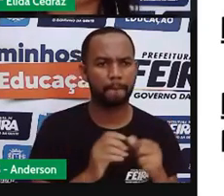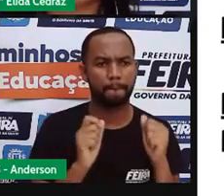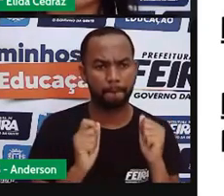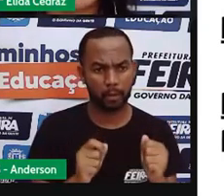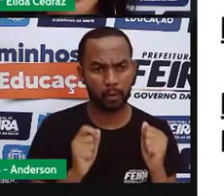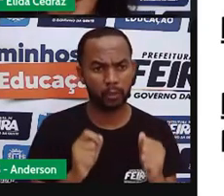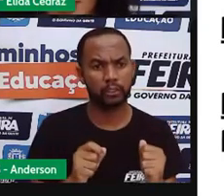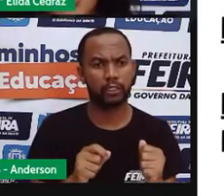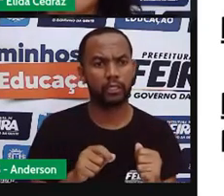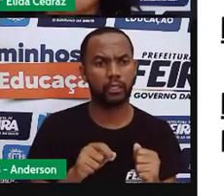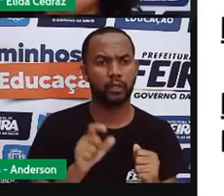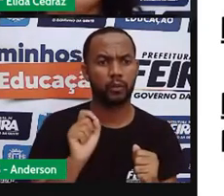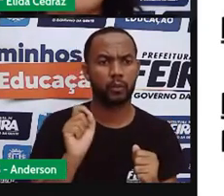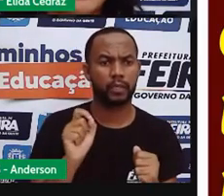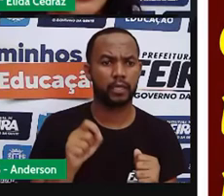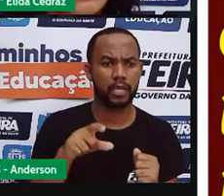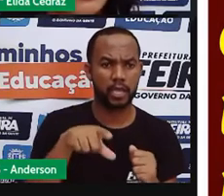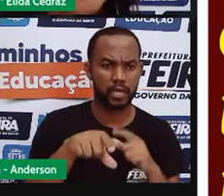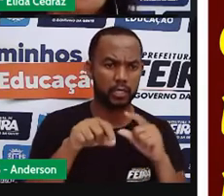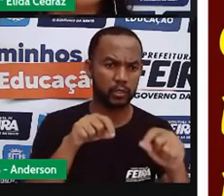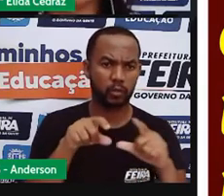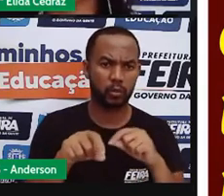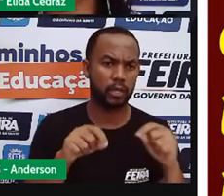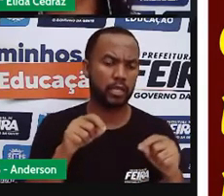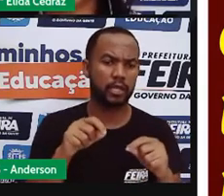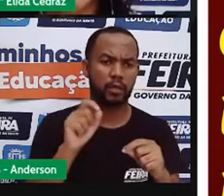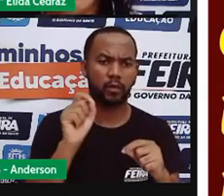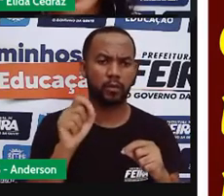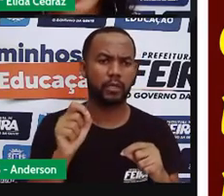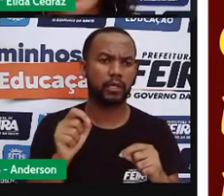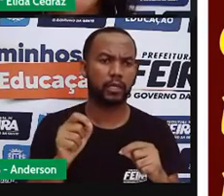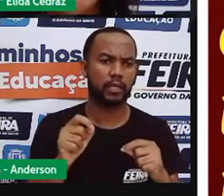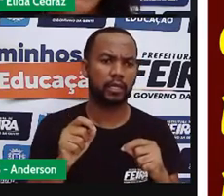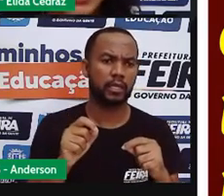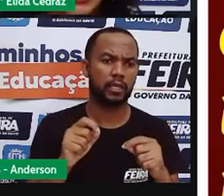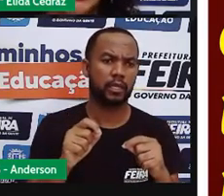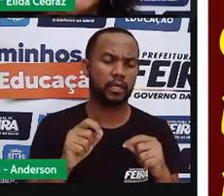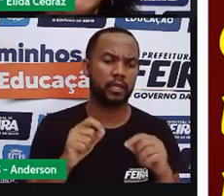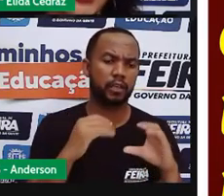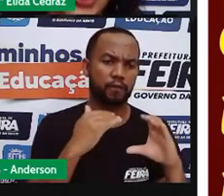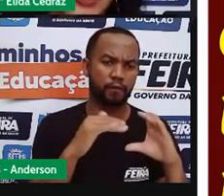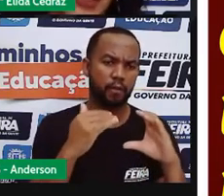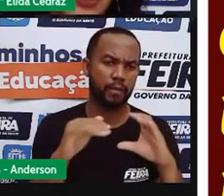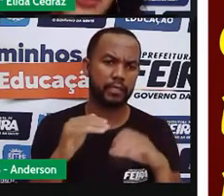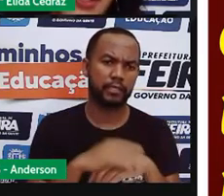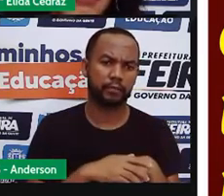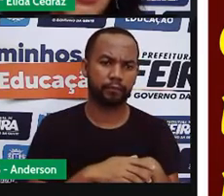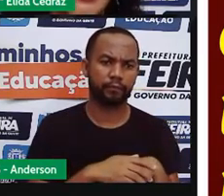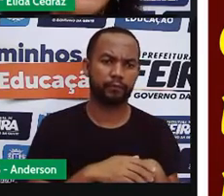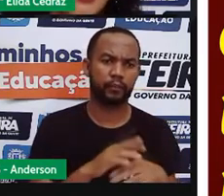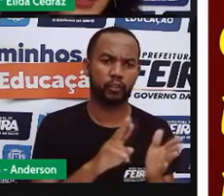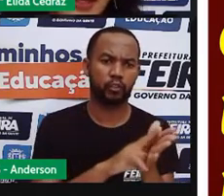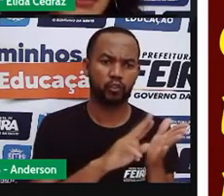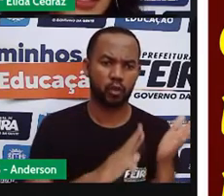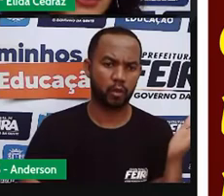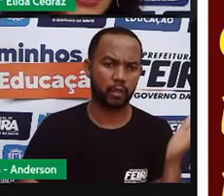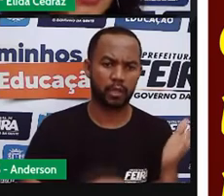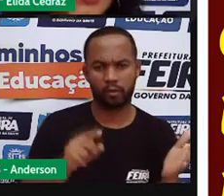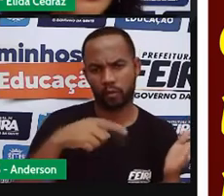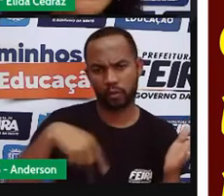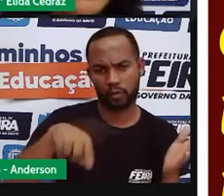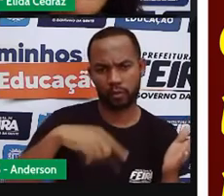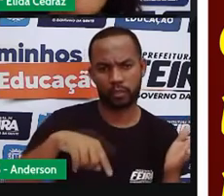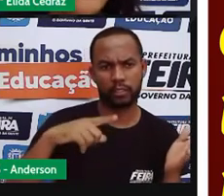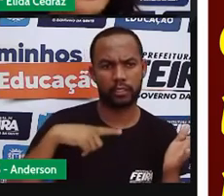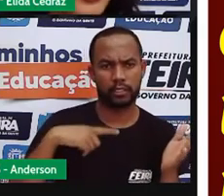escolher qual notícia, qual texto você vai ler. No jornal nós temos entretenimento,